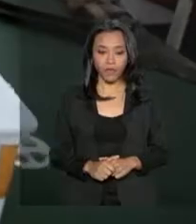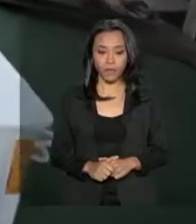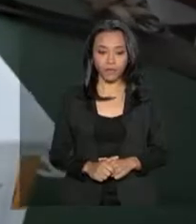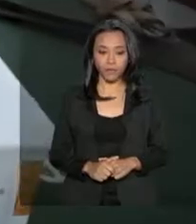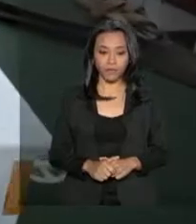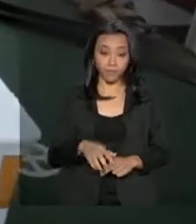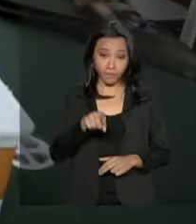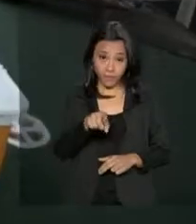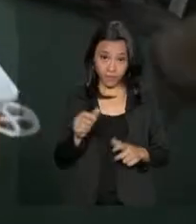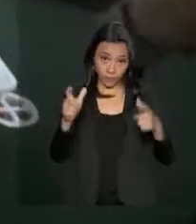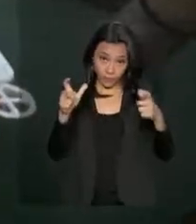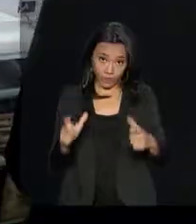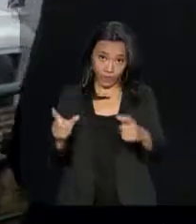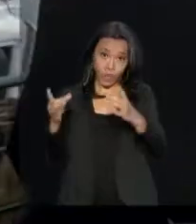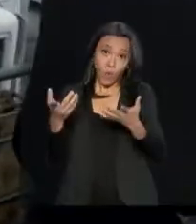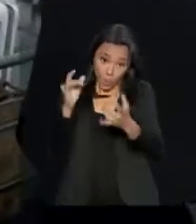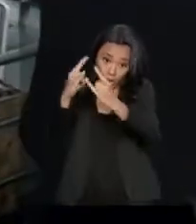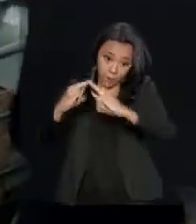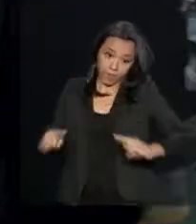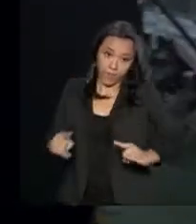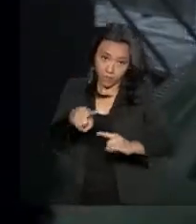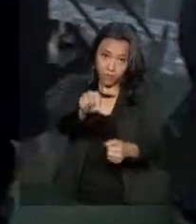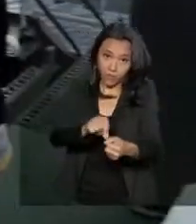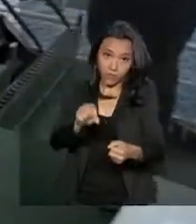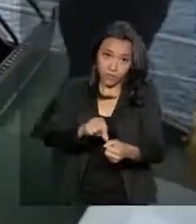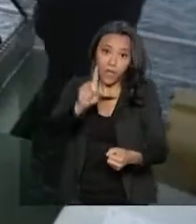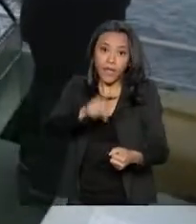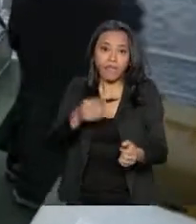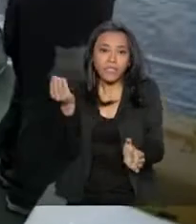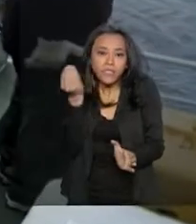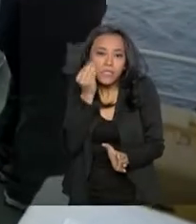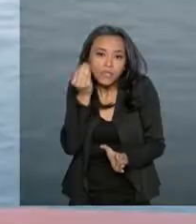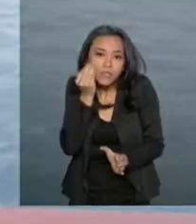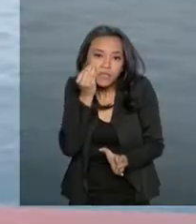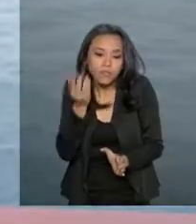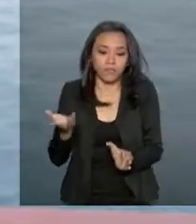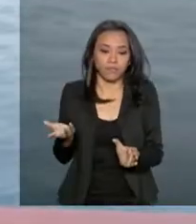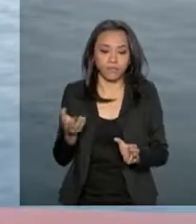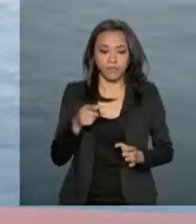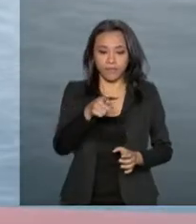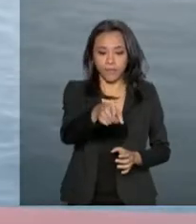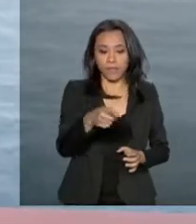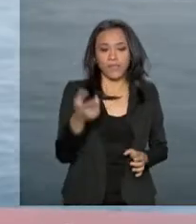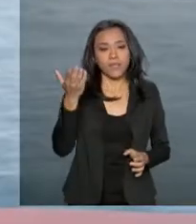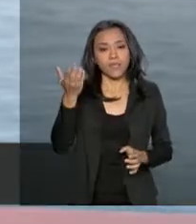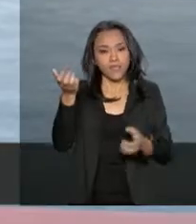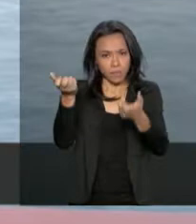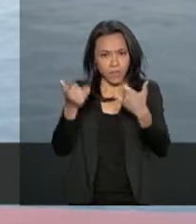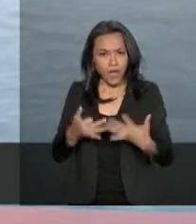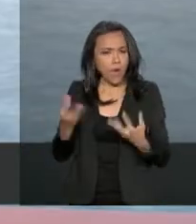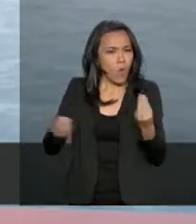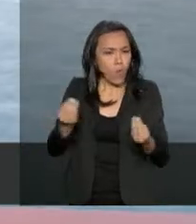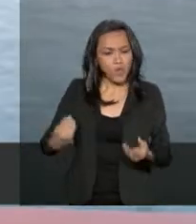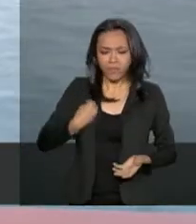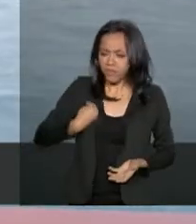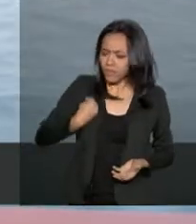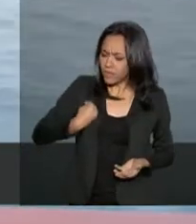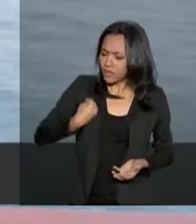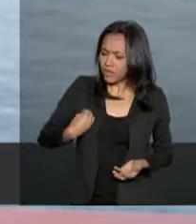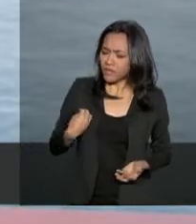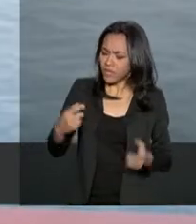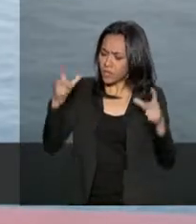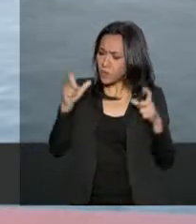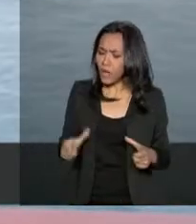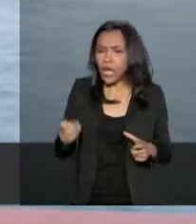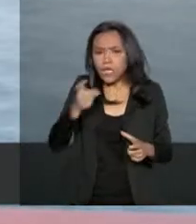No acampamento, a ideia é fazer experimentos com as espécies. A gente consegue ver como é que esses organismos que aqui vivem na Antártica irão responder